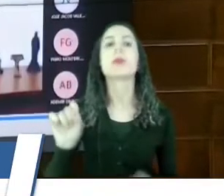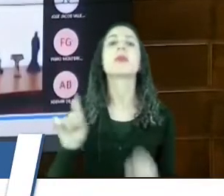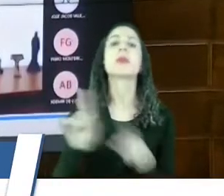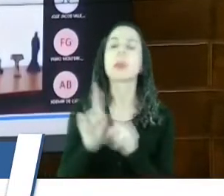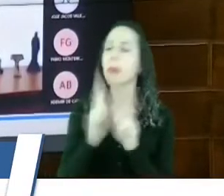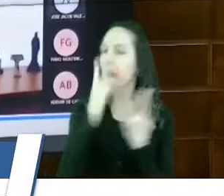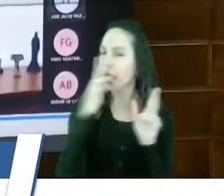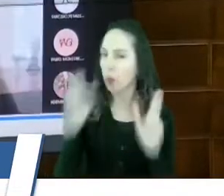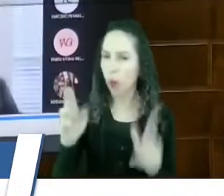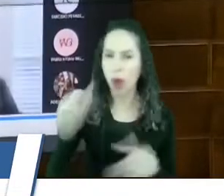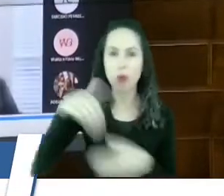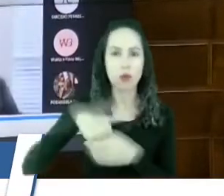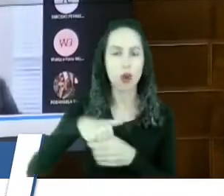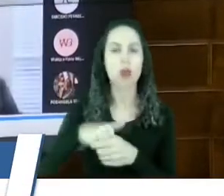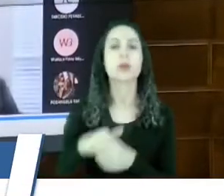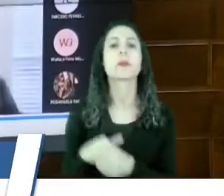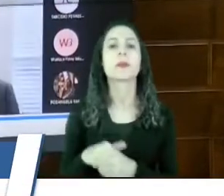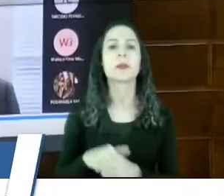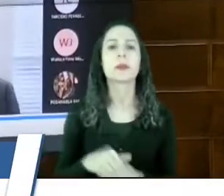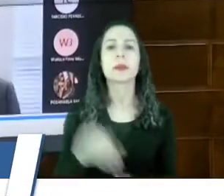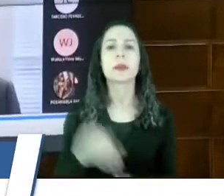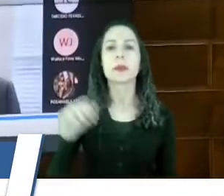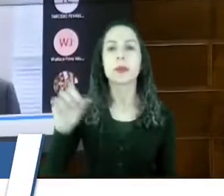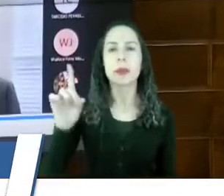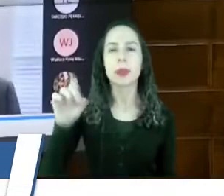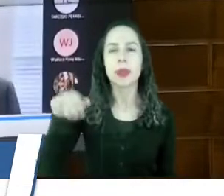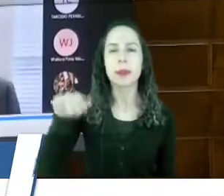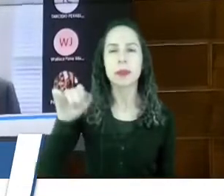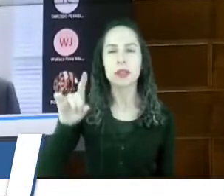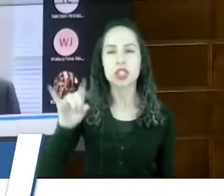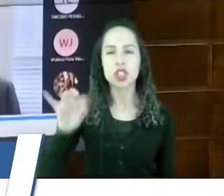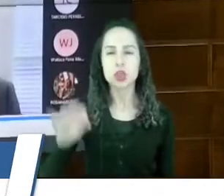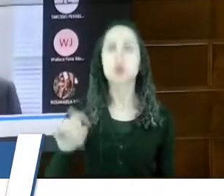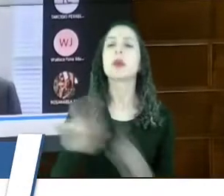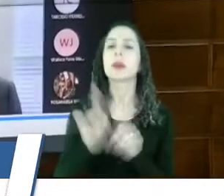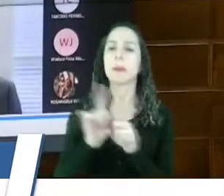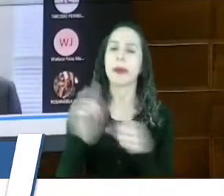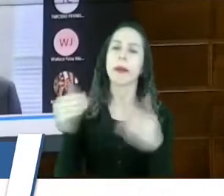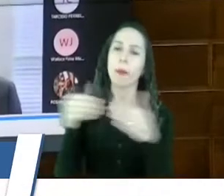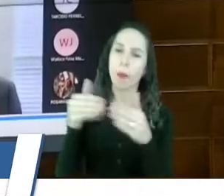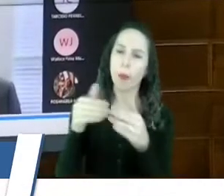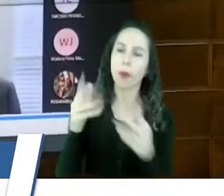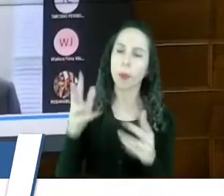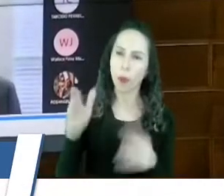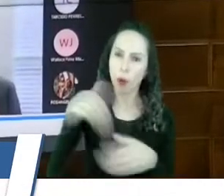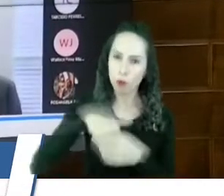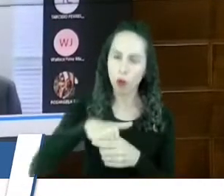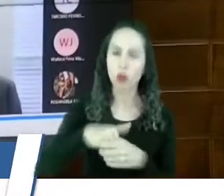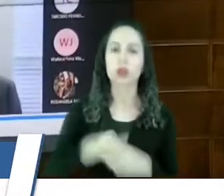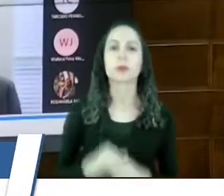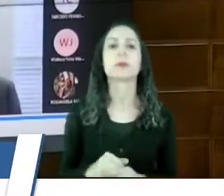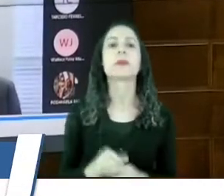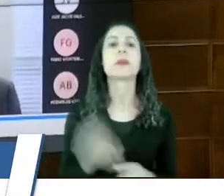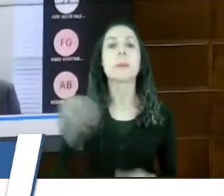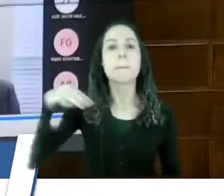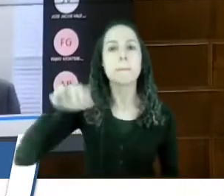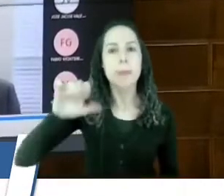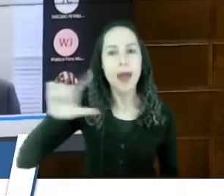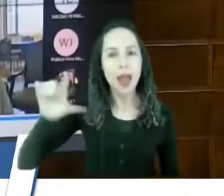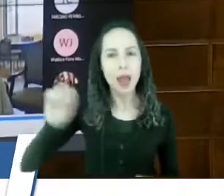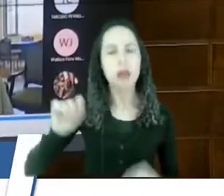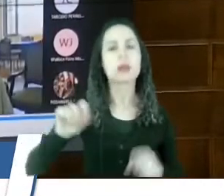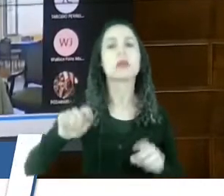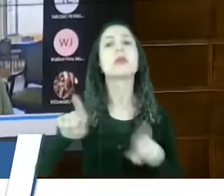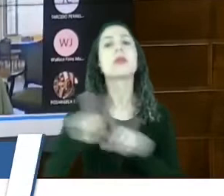Sr. Presidente. Demir Benedito. Eu também, Sr. Presidente. Campos Melo. Datavênia com o relator